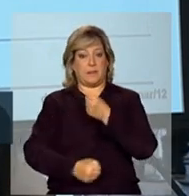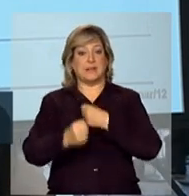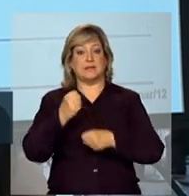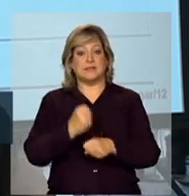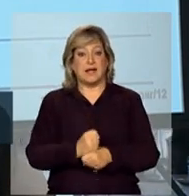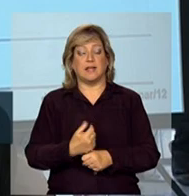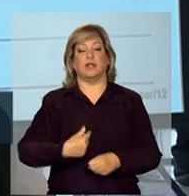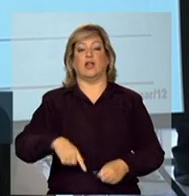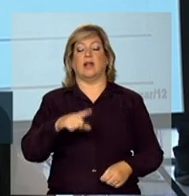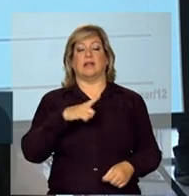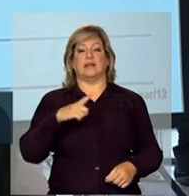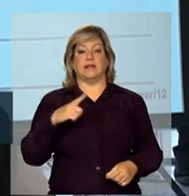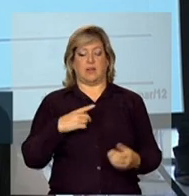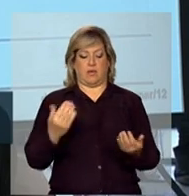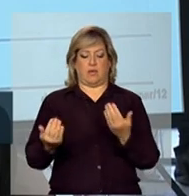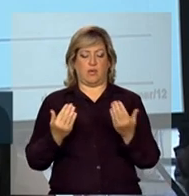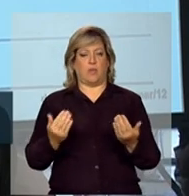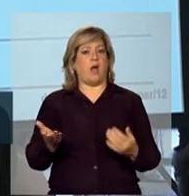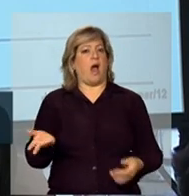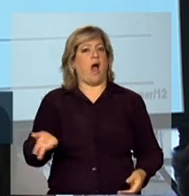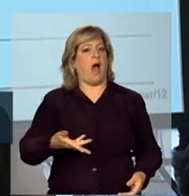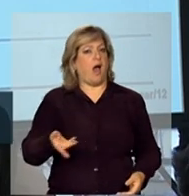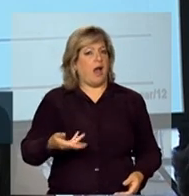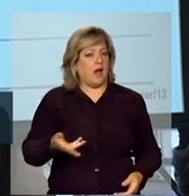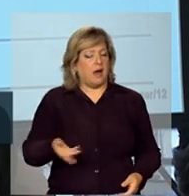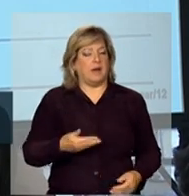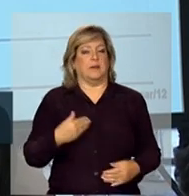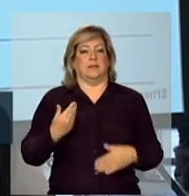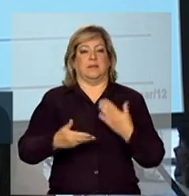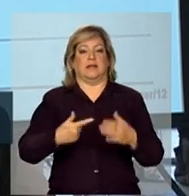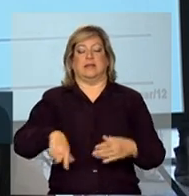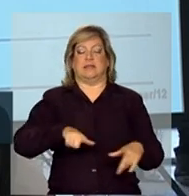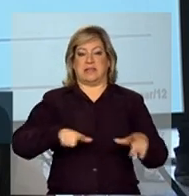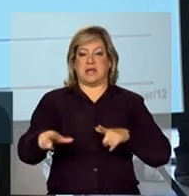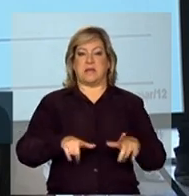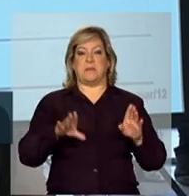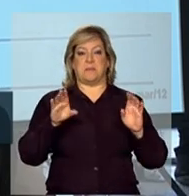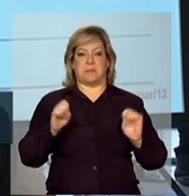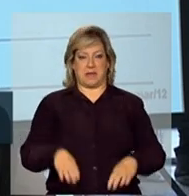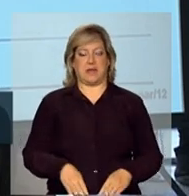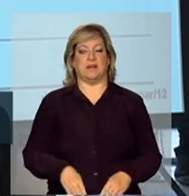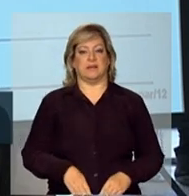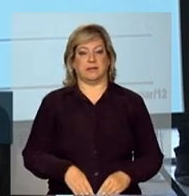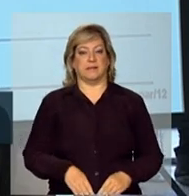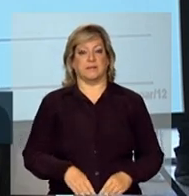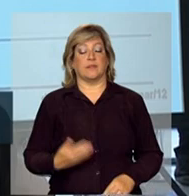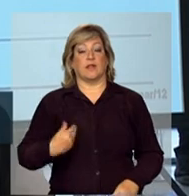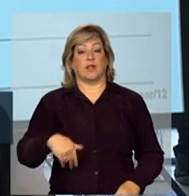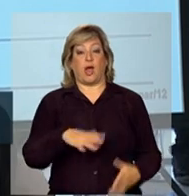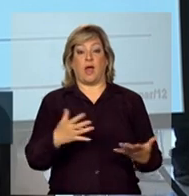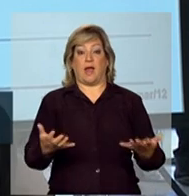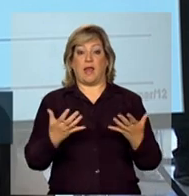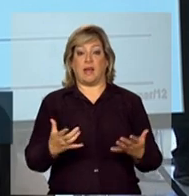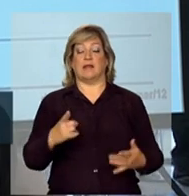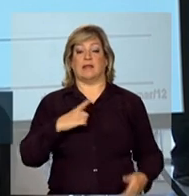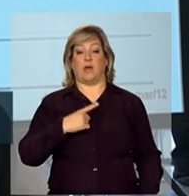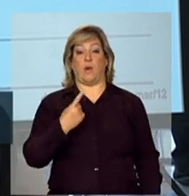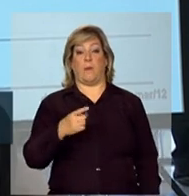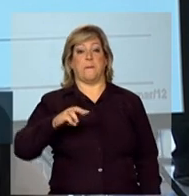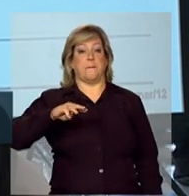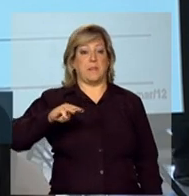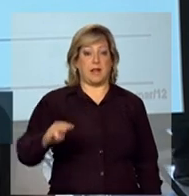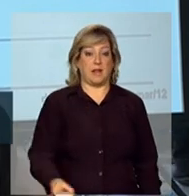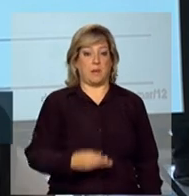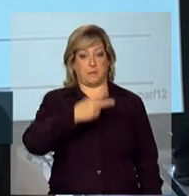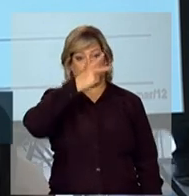passado, a gente tem uma dimensão da velocidade que esse nosso trabalho ganhou. nós queremos ter um milhão de